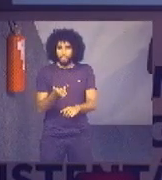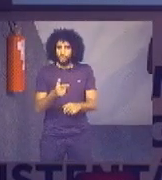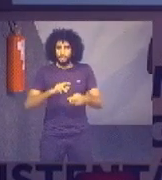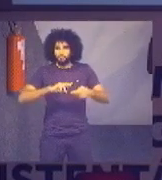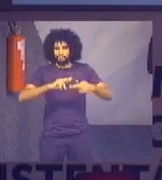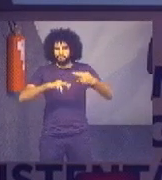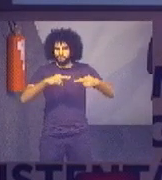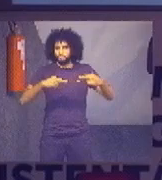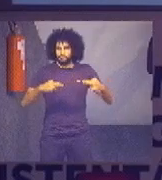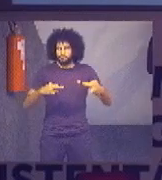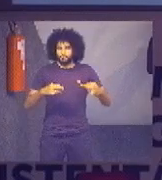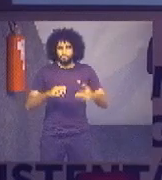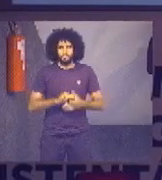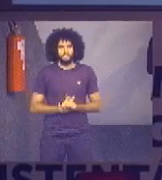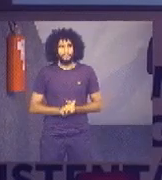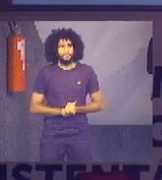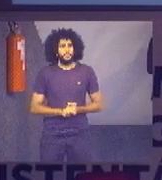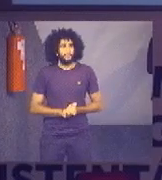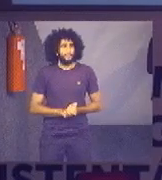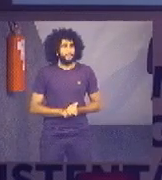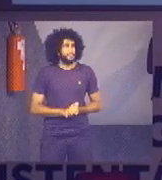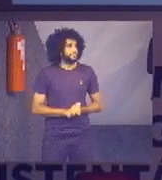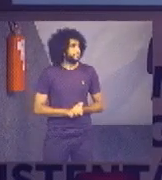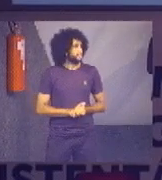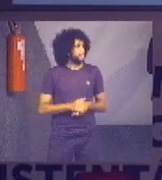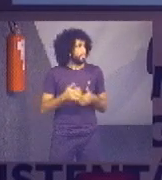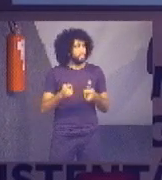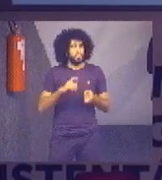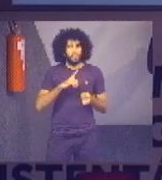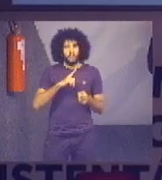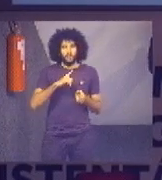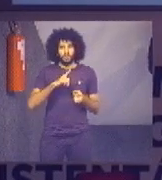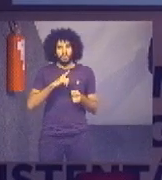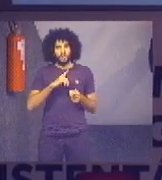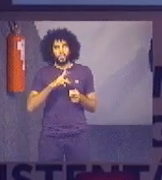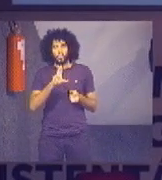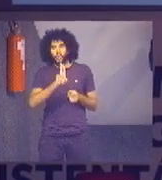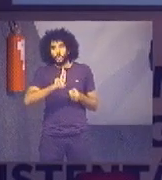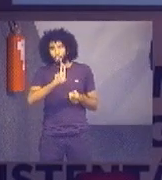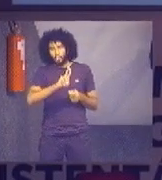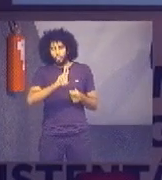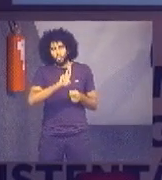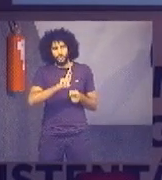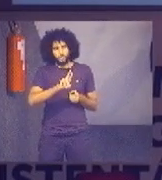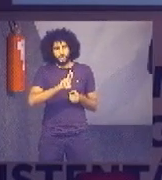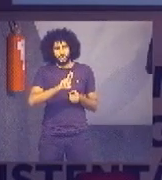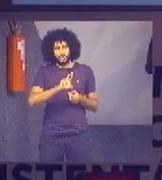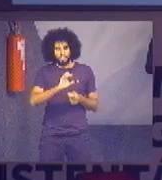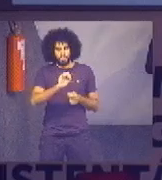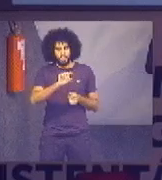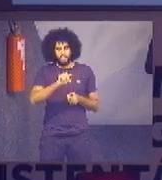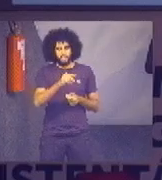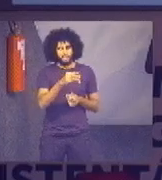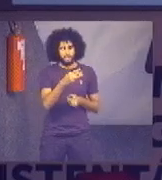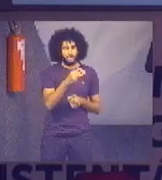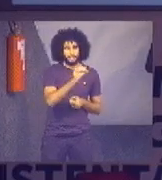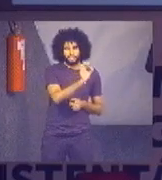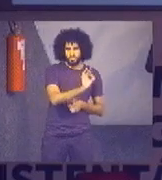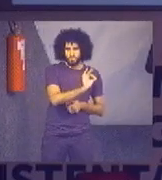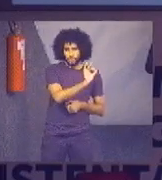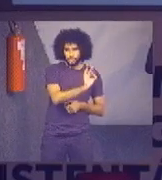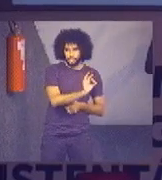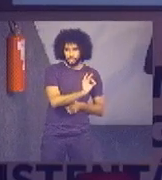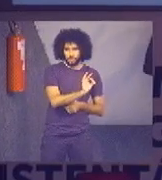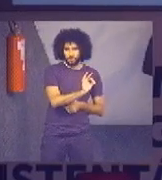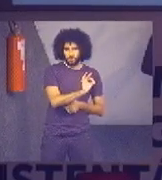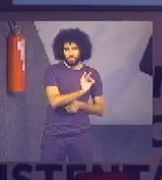Apenas ali a gente tem um consumo baixo de reciclado contratado, 0,3%. Não é uma